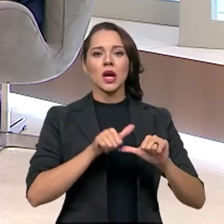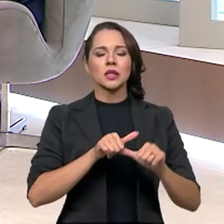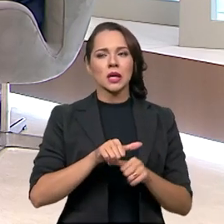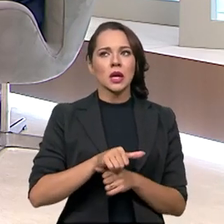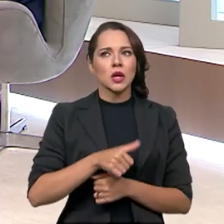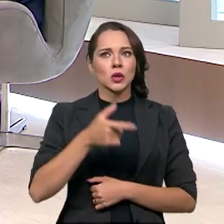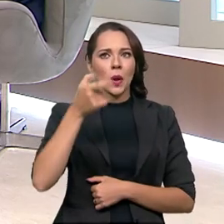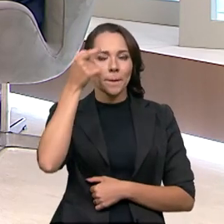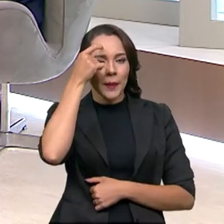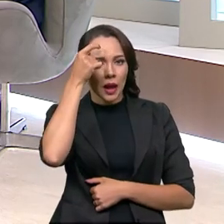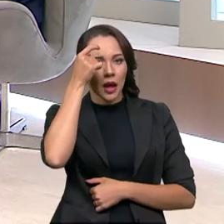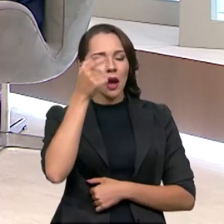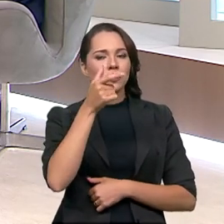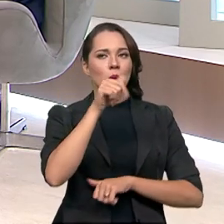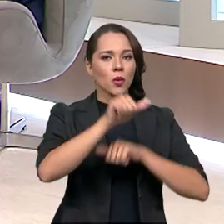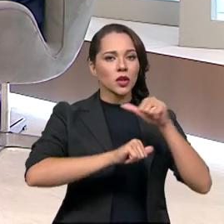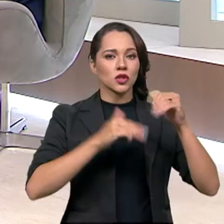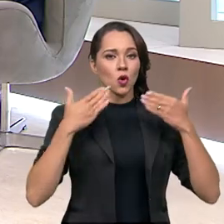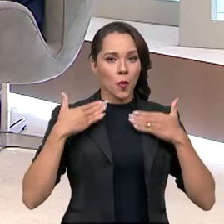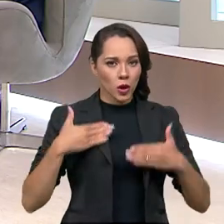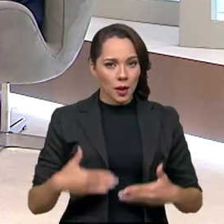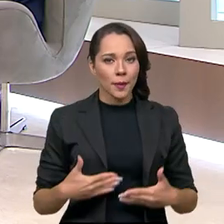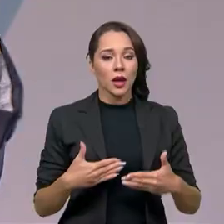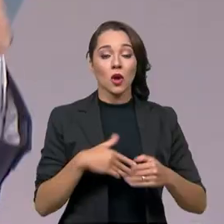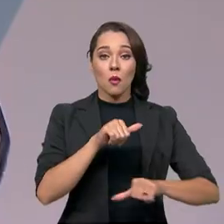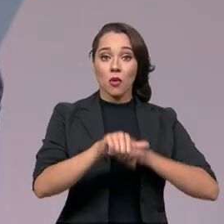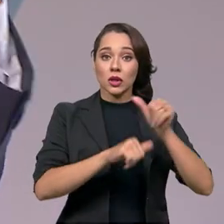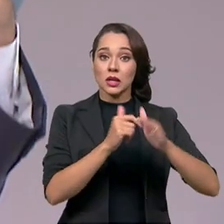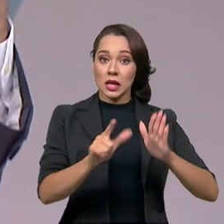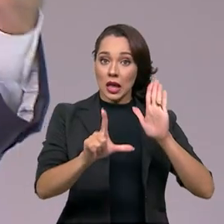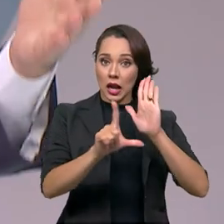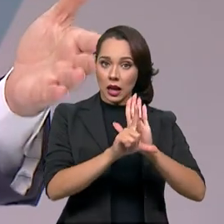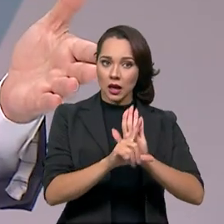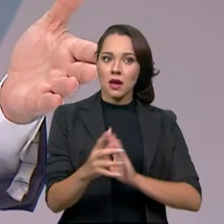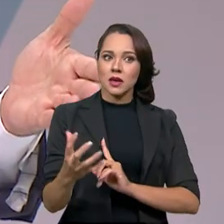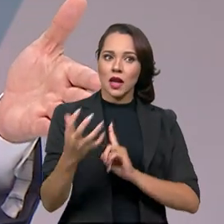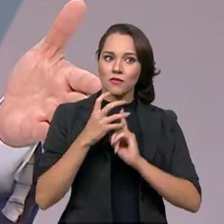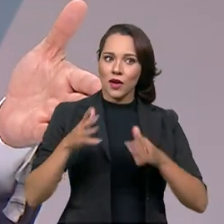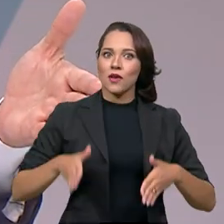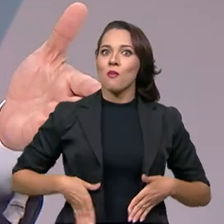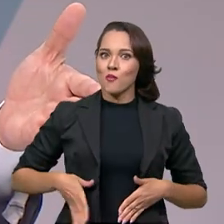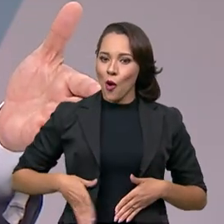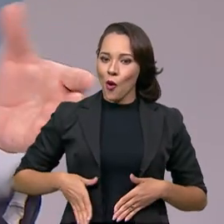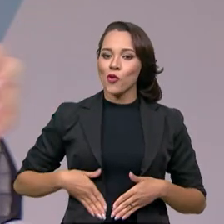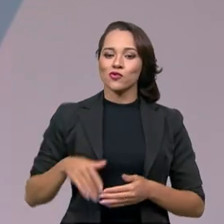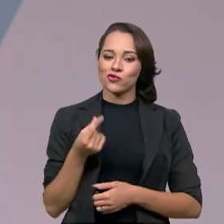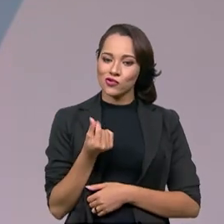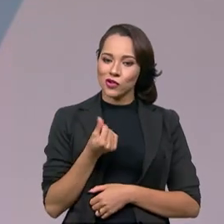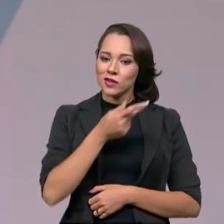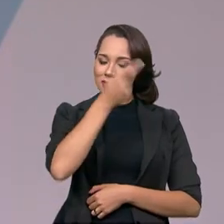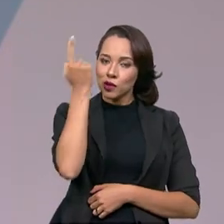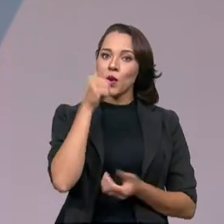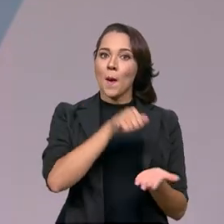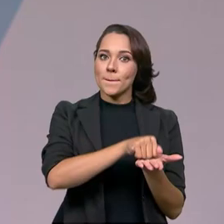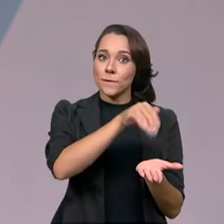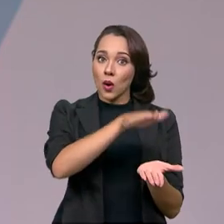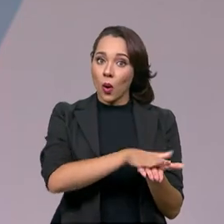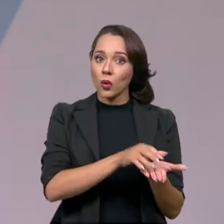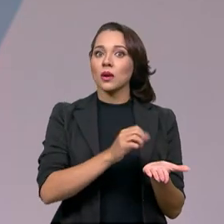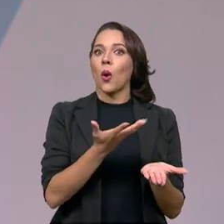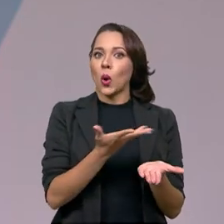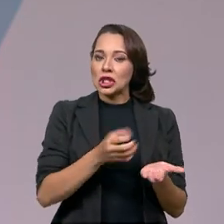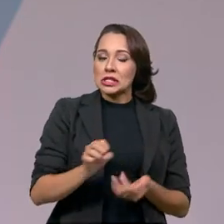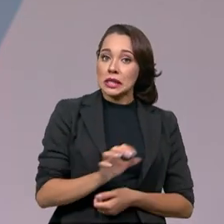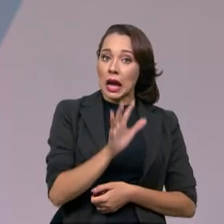mentalidade, no comportamento dos condutores, mudanças na lei que afetam o bolso das pessoas também. As multas hoje são muito